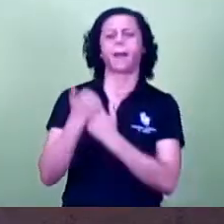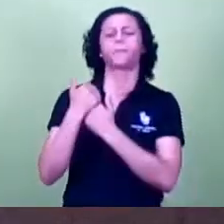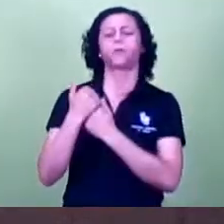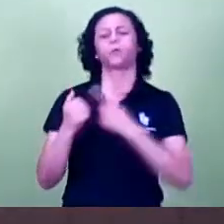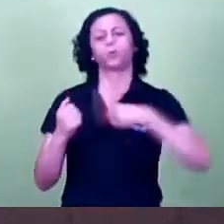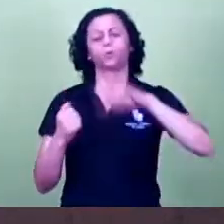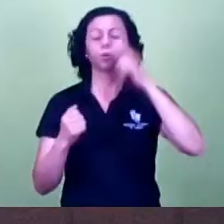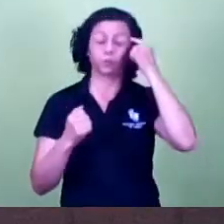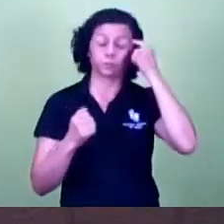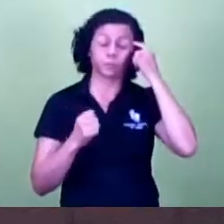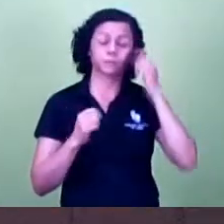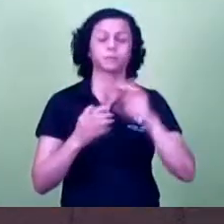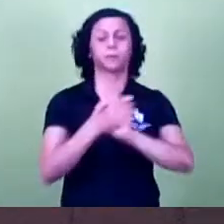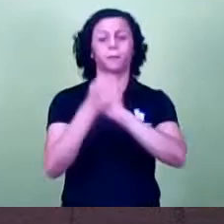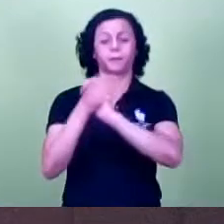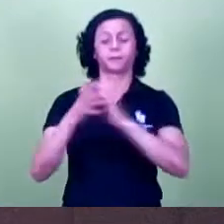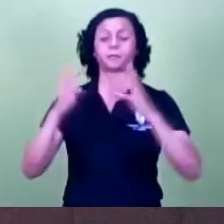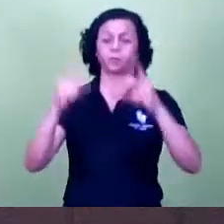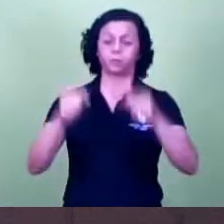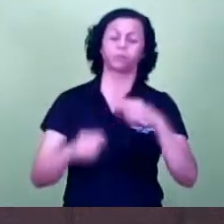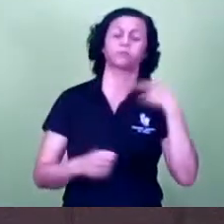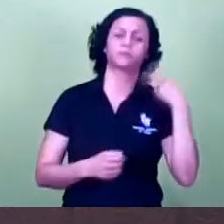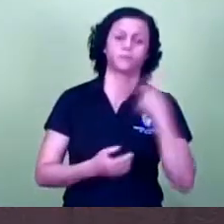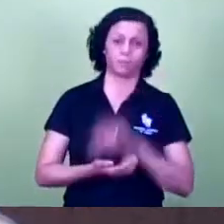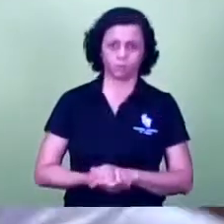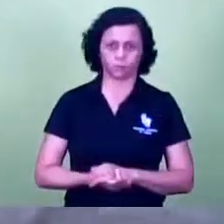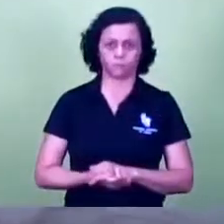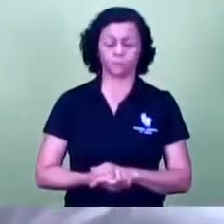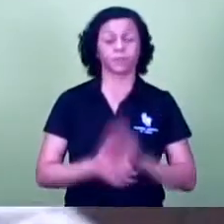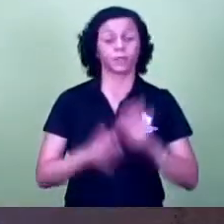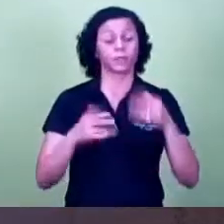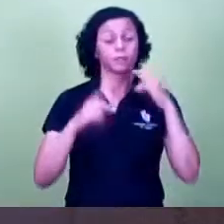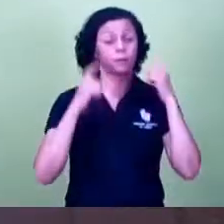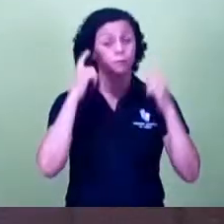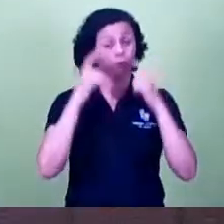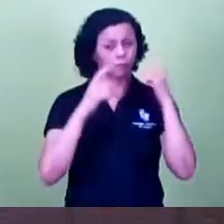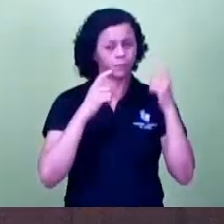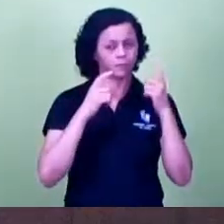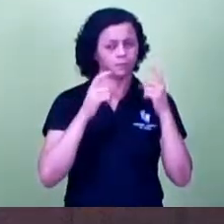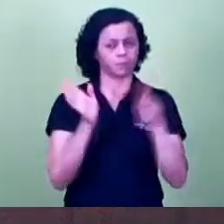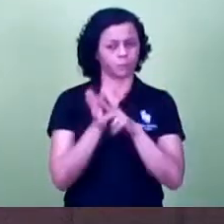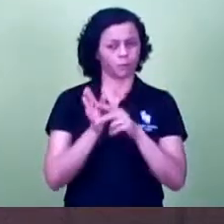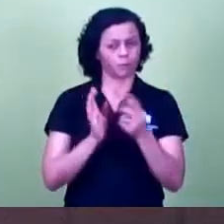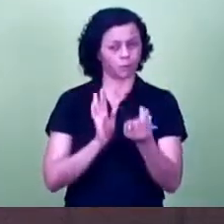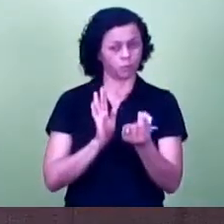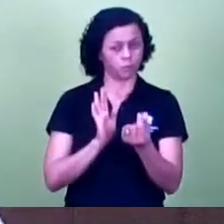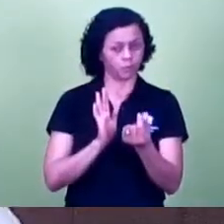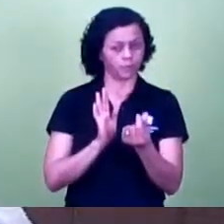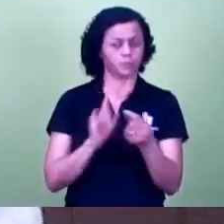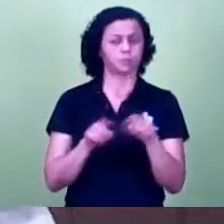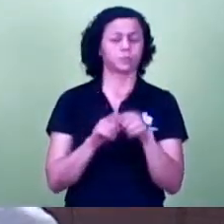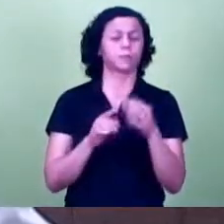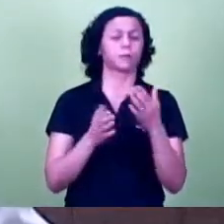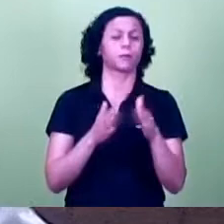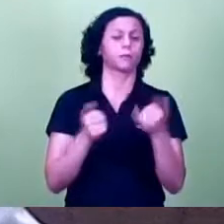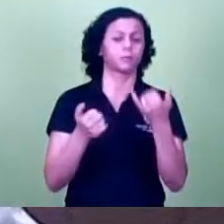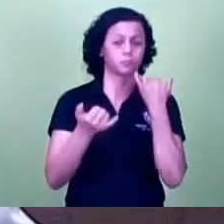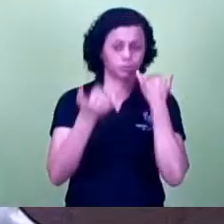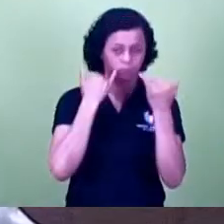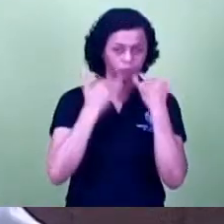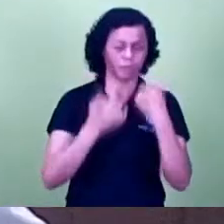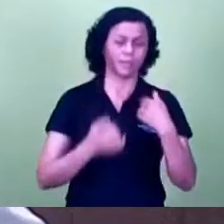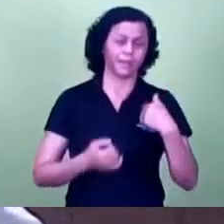a todos os vereadores com relação a preocupação da precificação e o pedido de informação me lembro bem eu vereadora